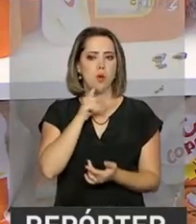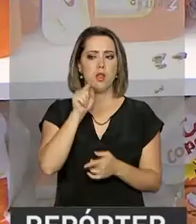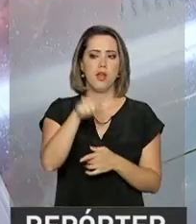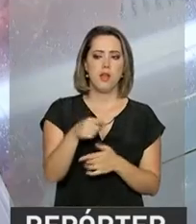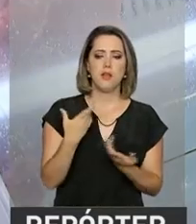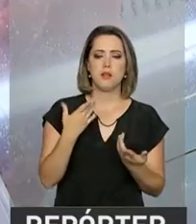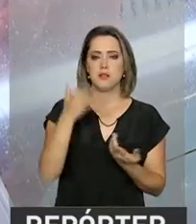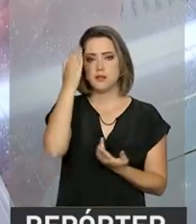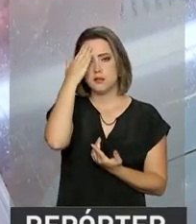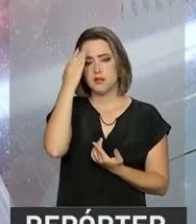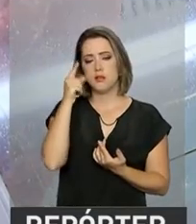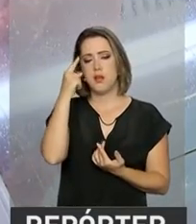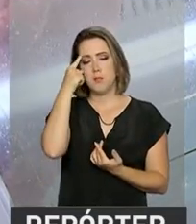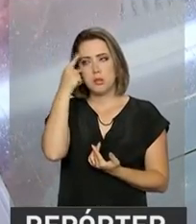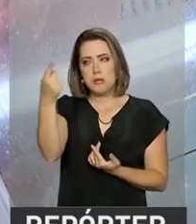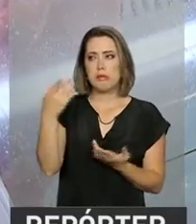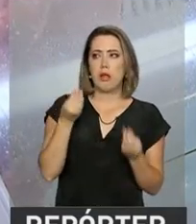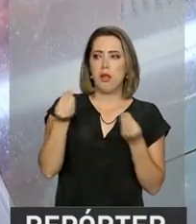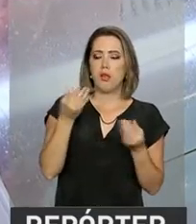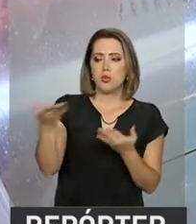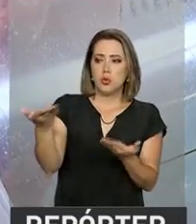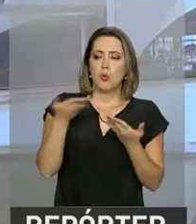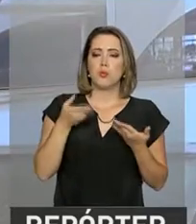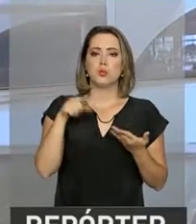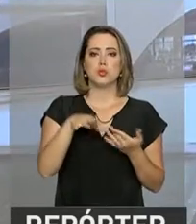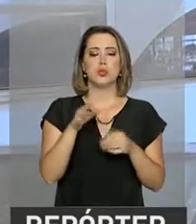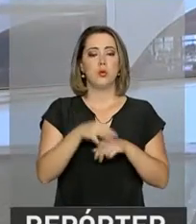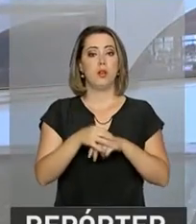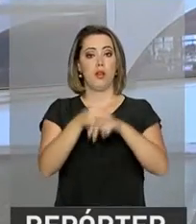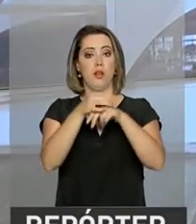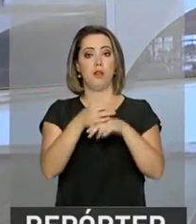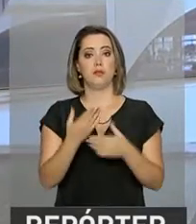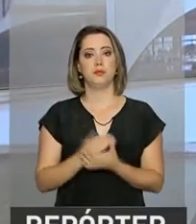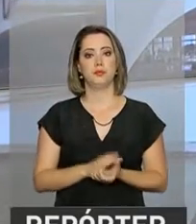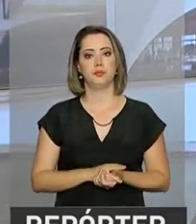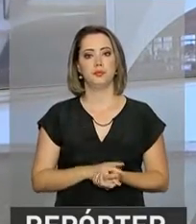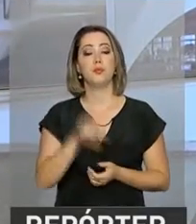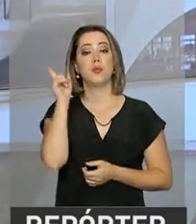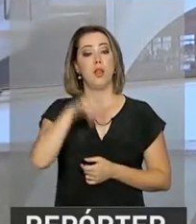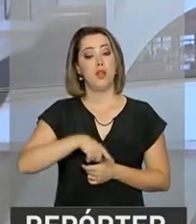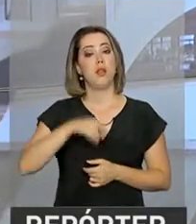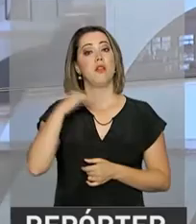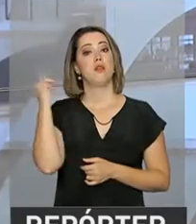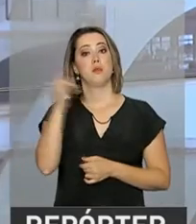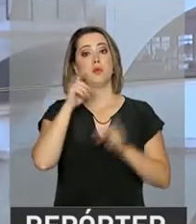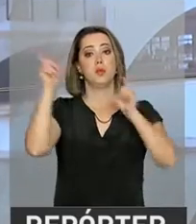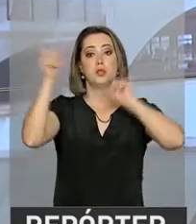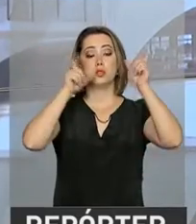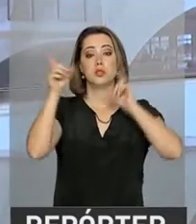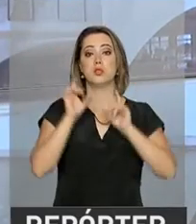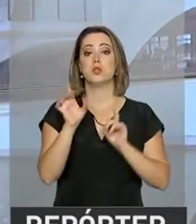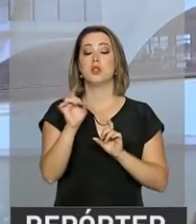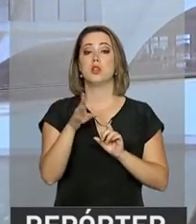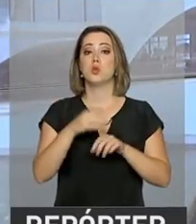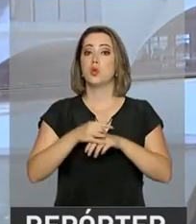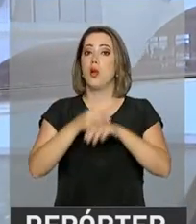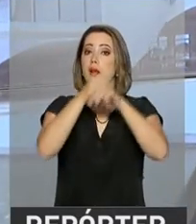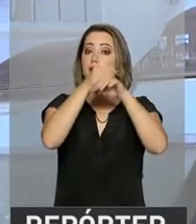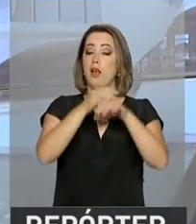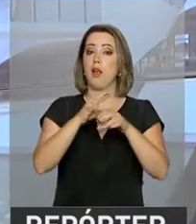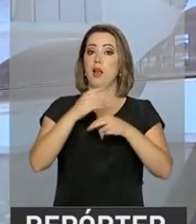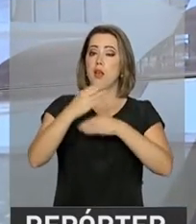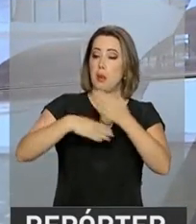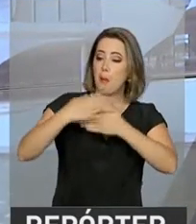pode ter a ideia da procedência dessa carne. E olha só, é importante ressaltar que apenas carnes processadas,